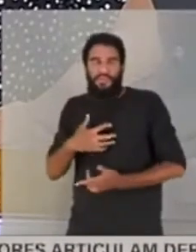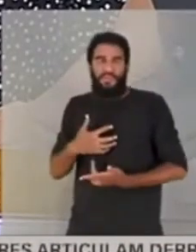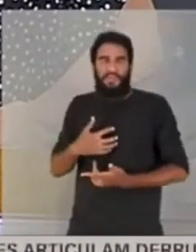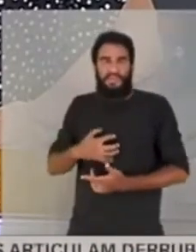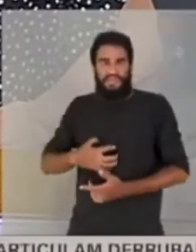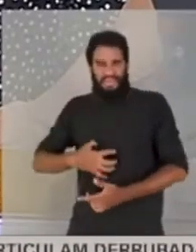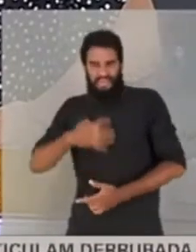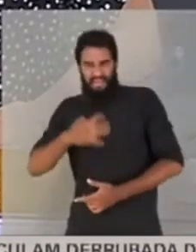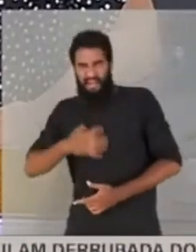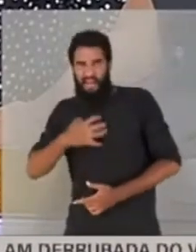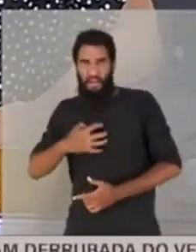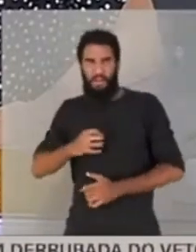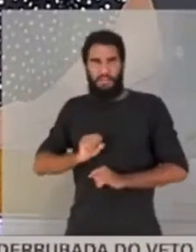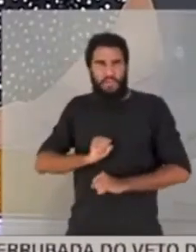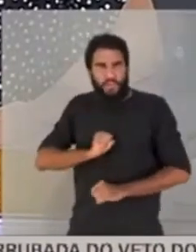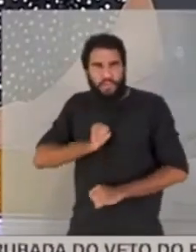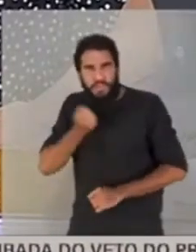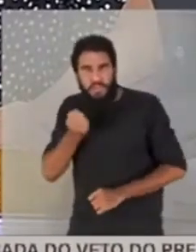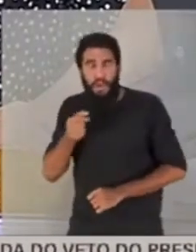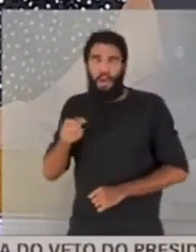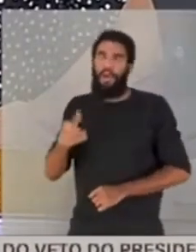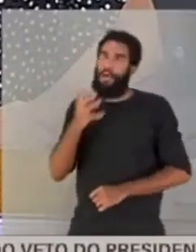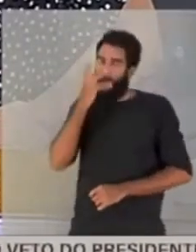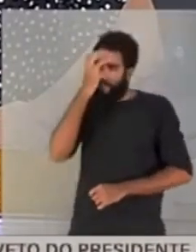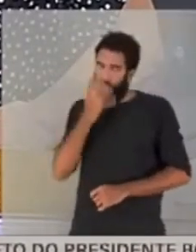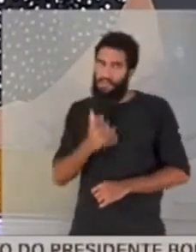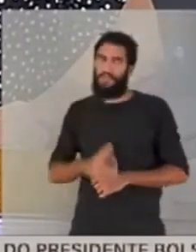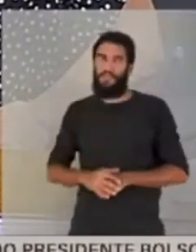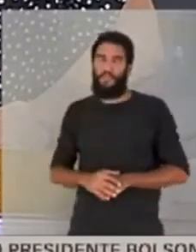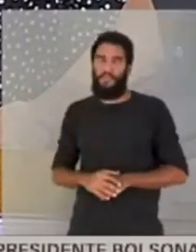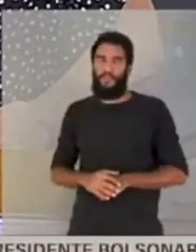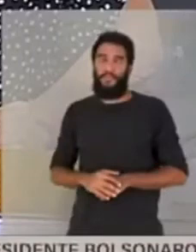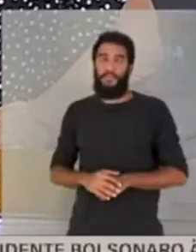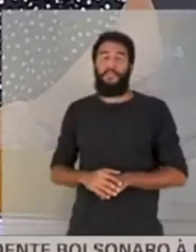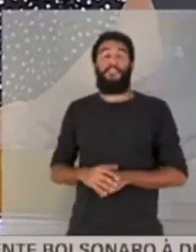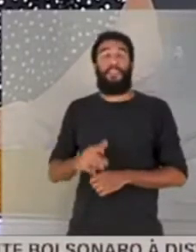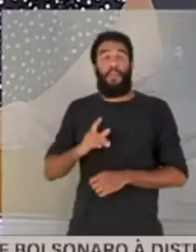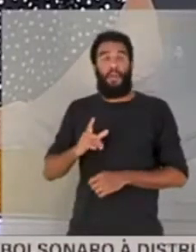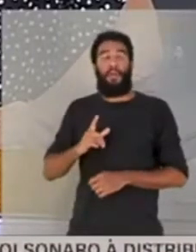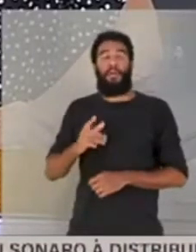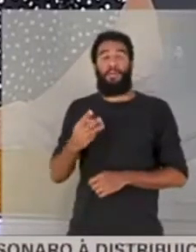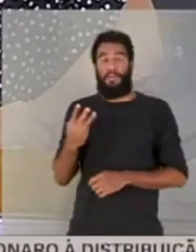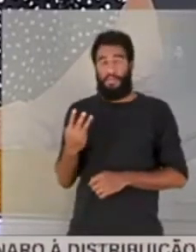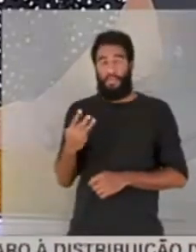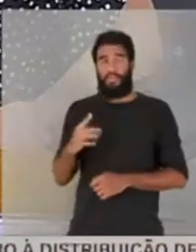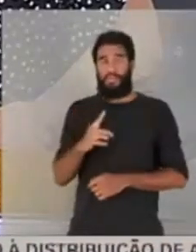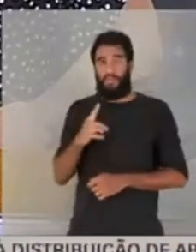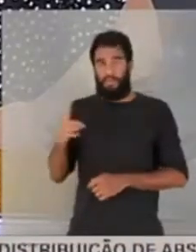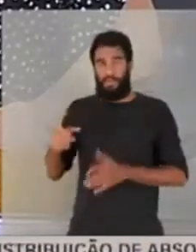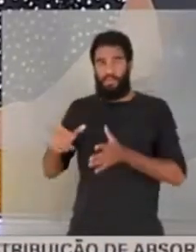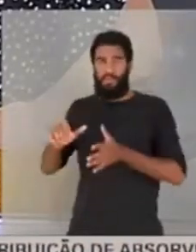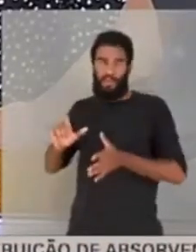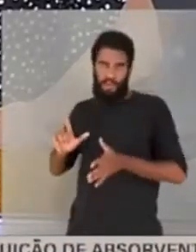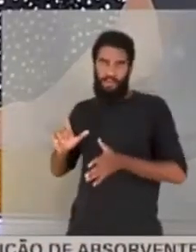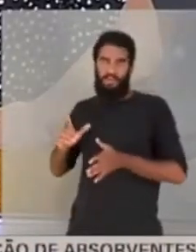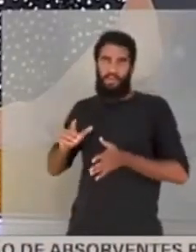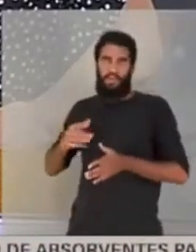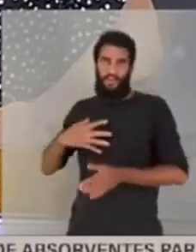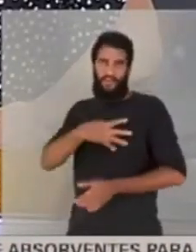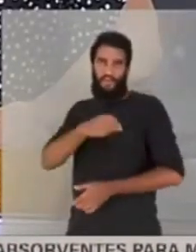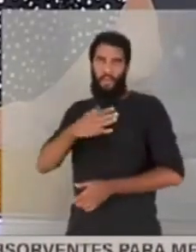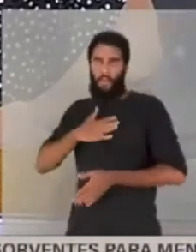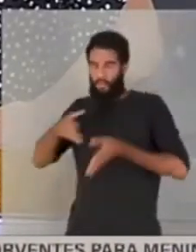grave. Eu, em três dias enterrado meu filho, é um desabafo, tá? Não estou